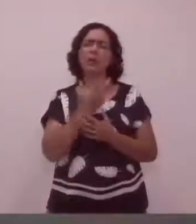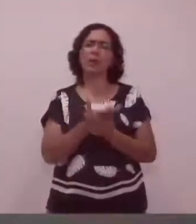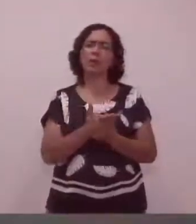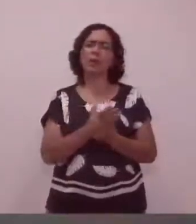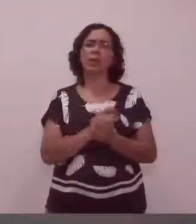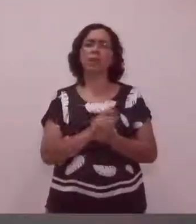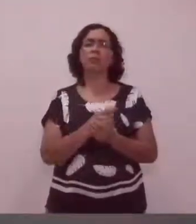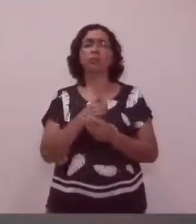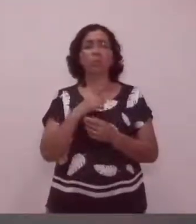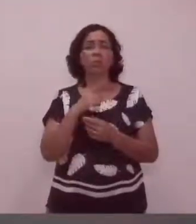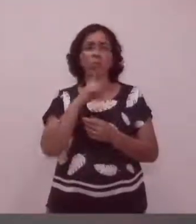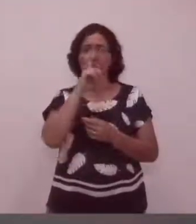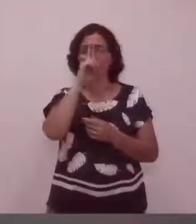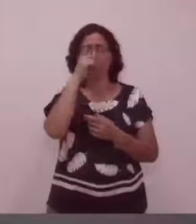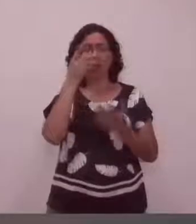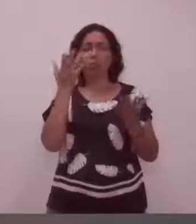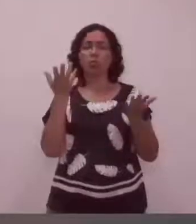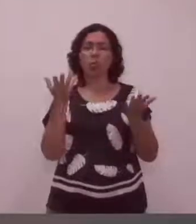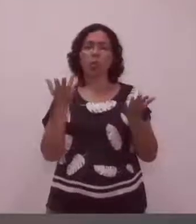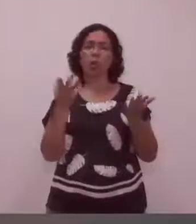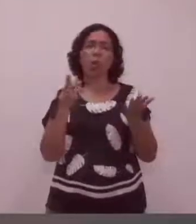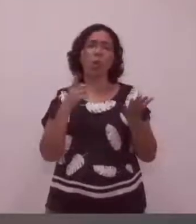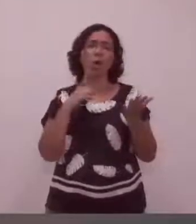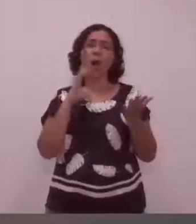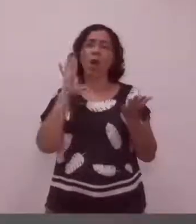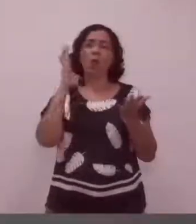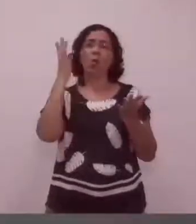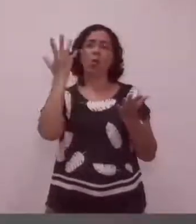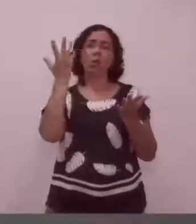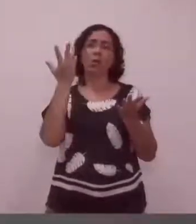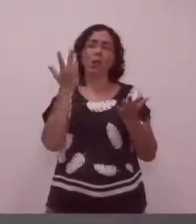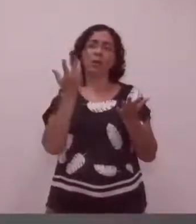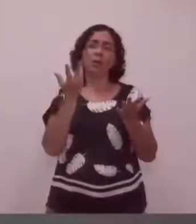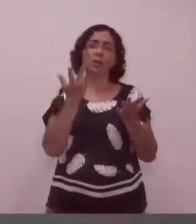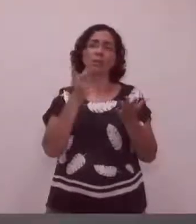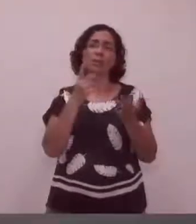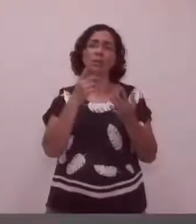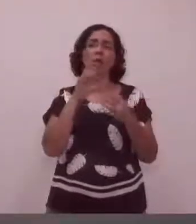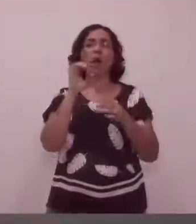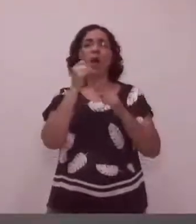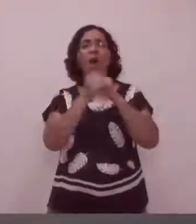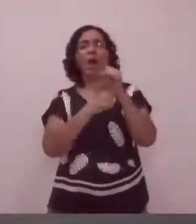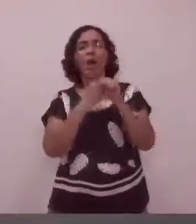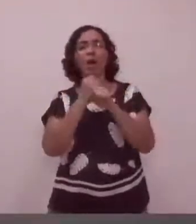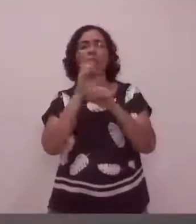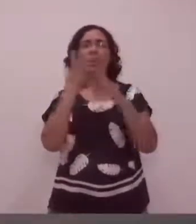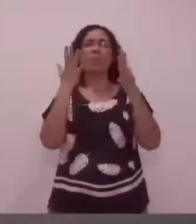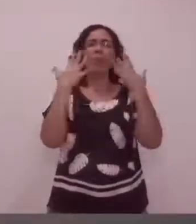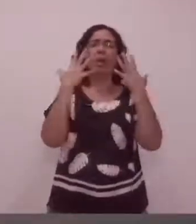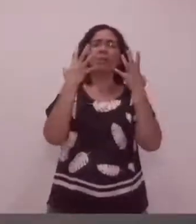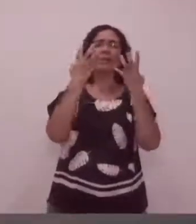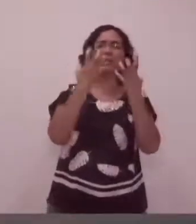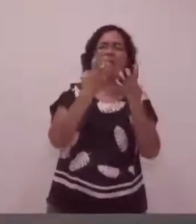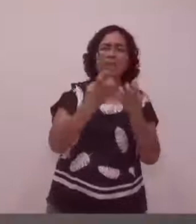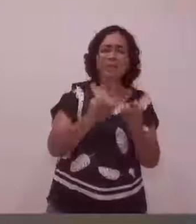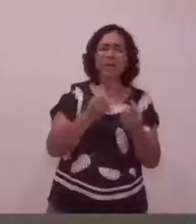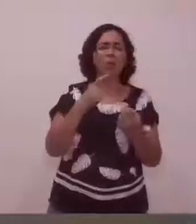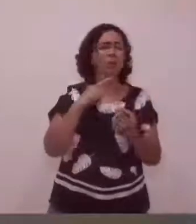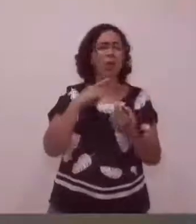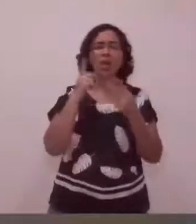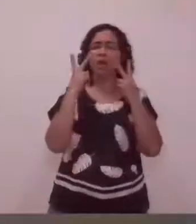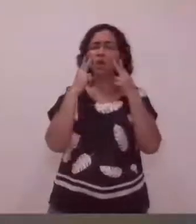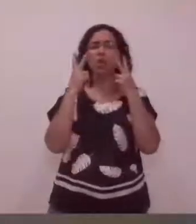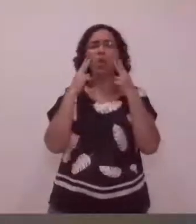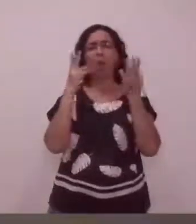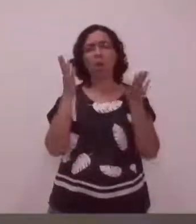questão natural. É um fenômeno da natureza que, em alguns anos, ela é um pouco maior, em outros, um pouco menor.